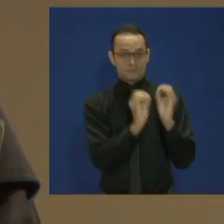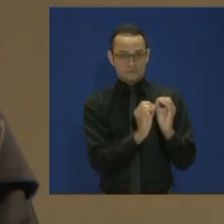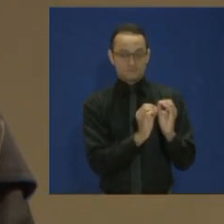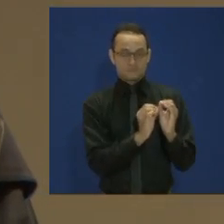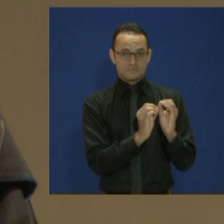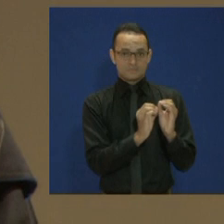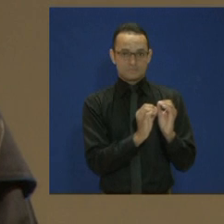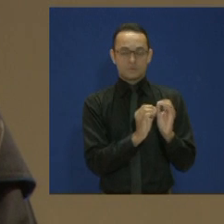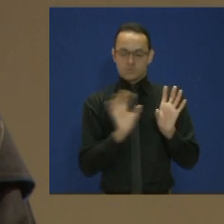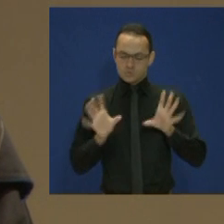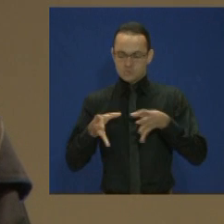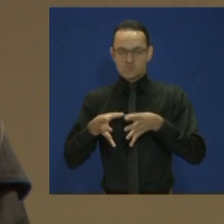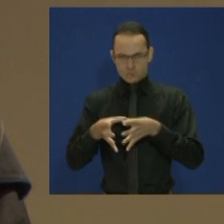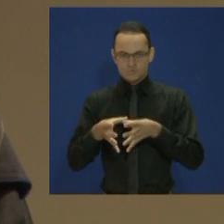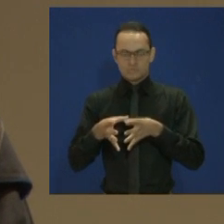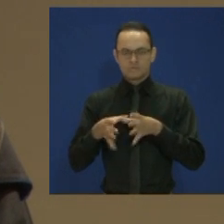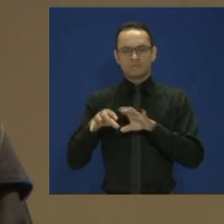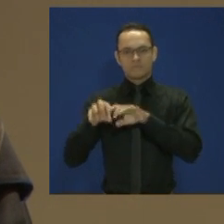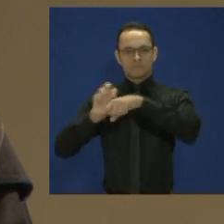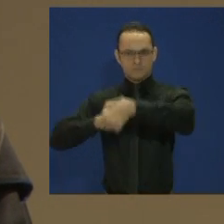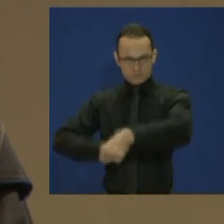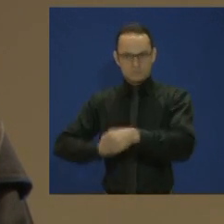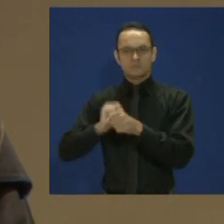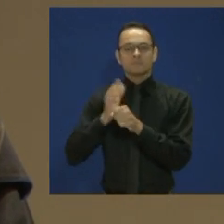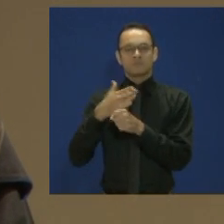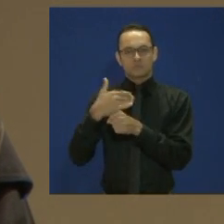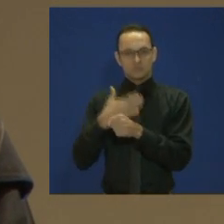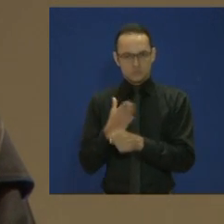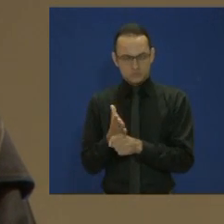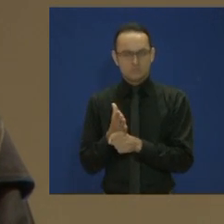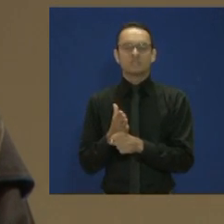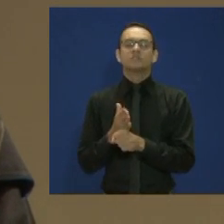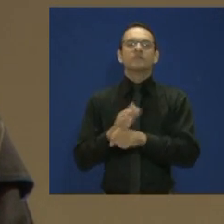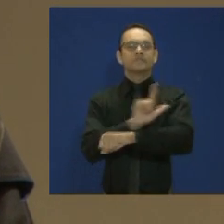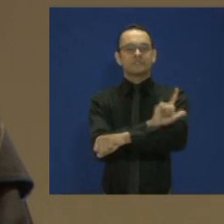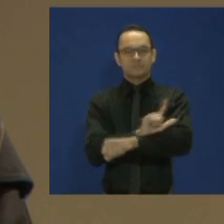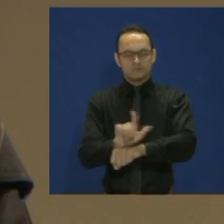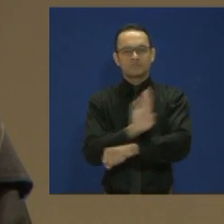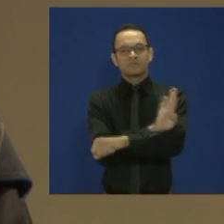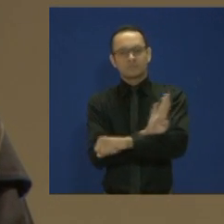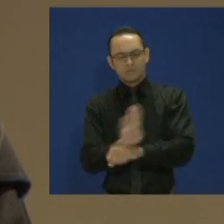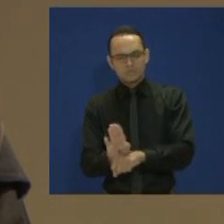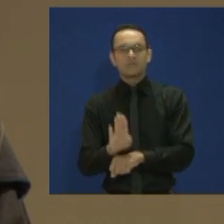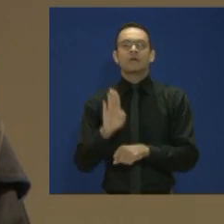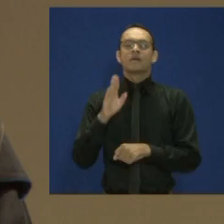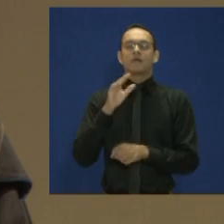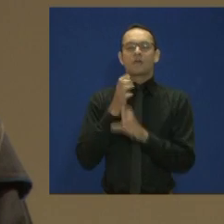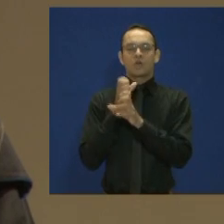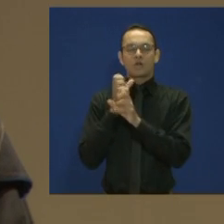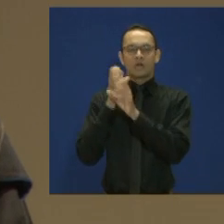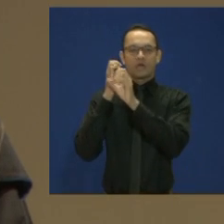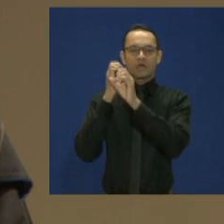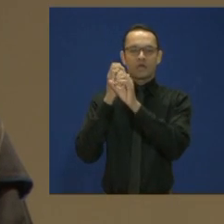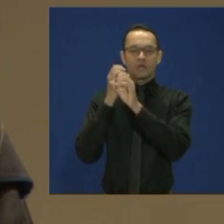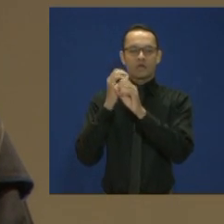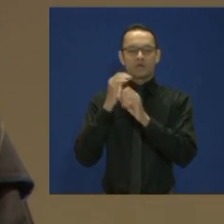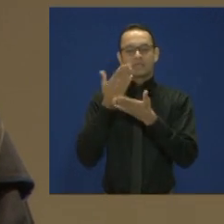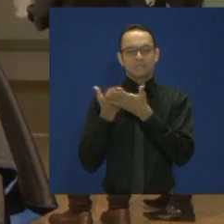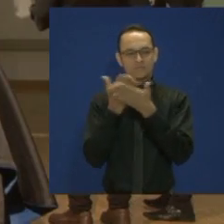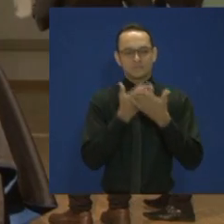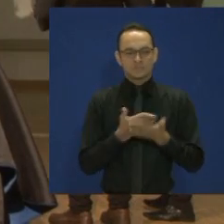formandos em biologia, bacharelado e licenciatura, ecologia, nutrição, biomedicina e